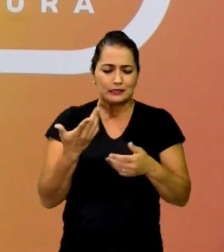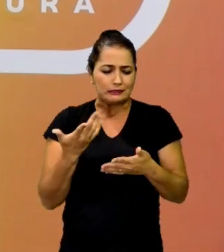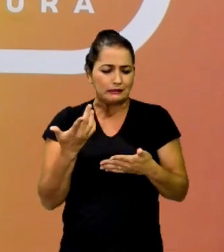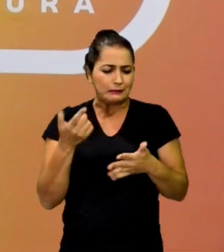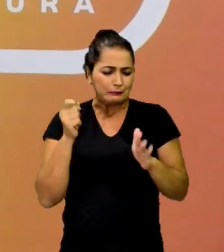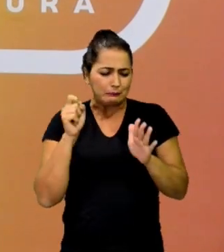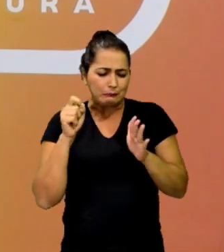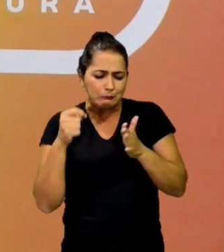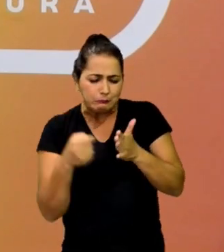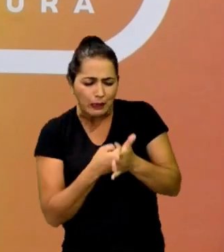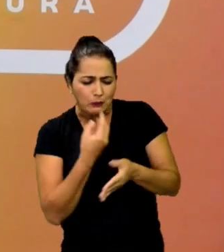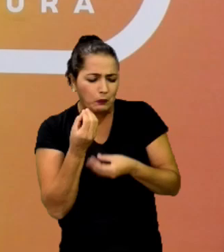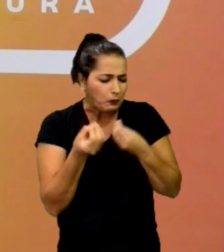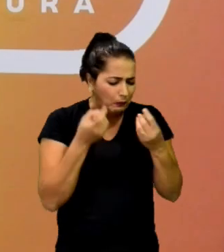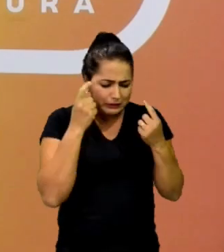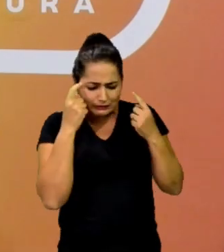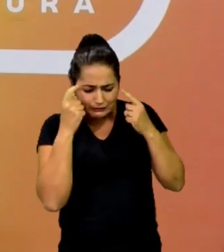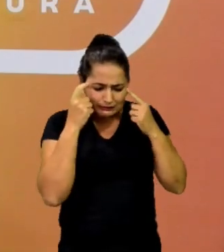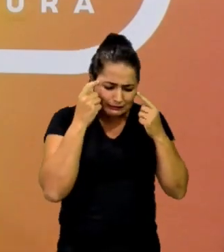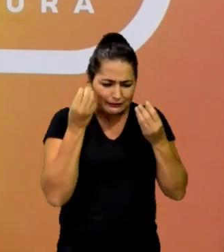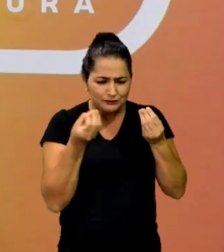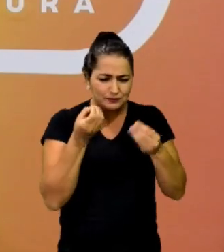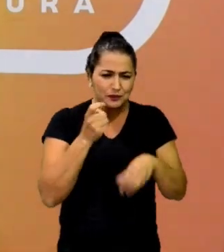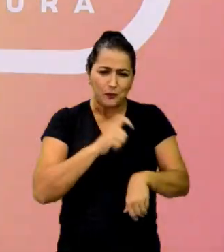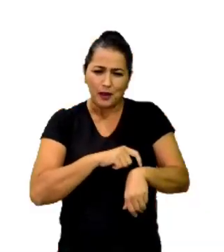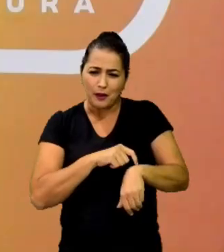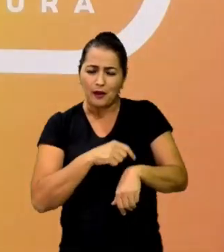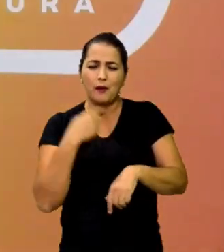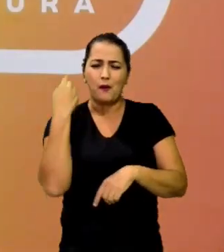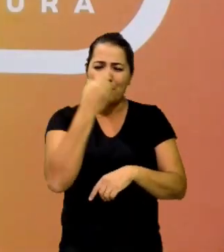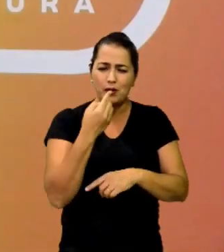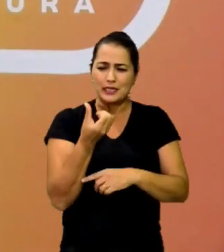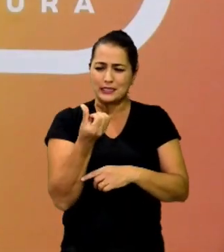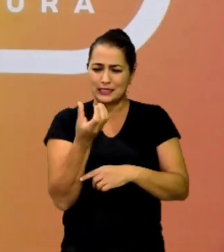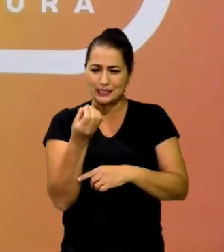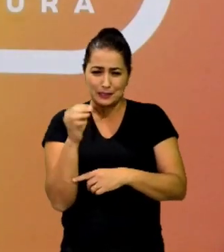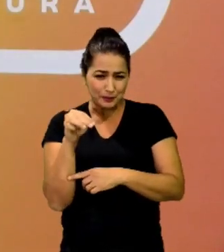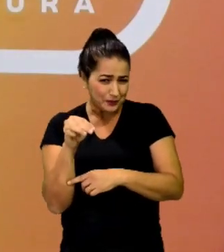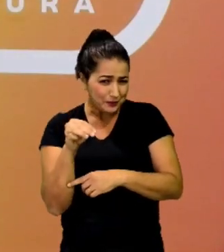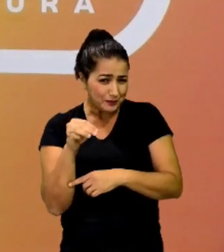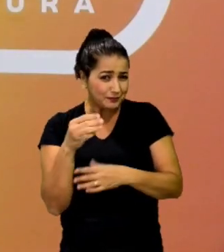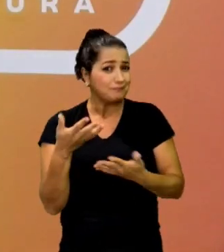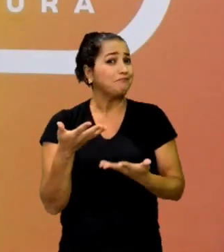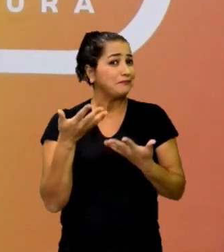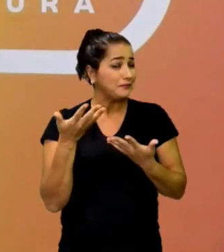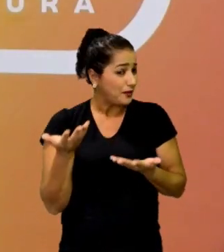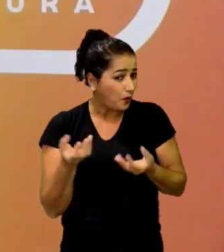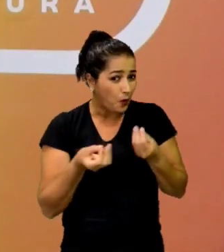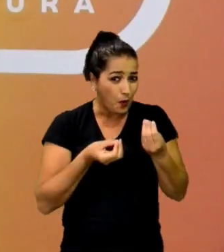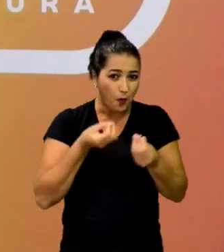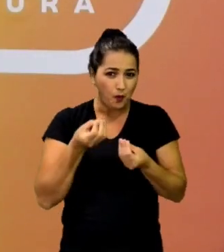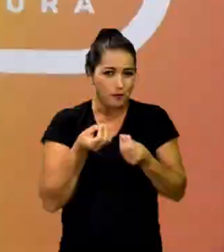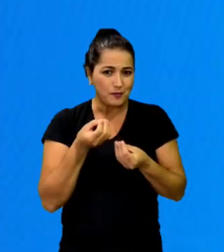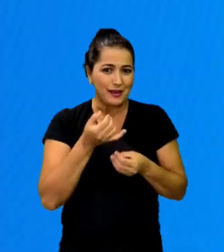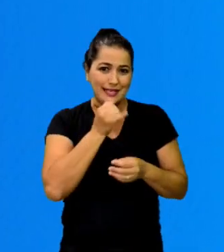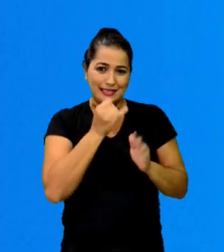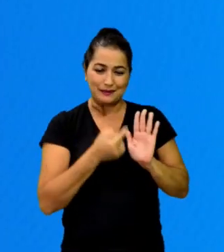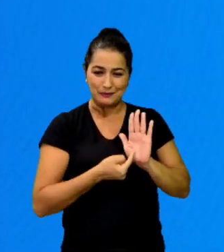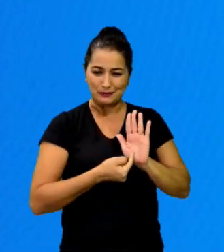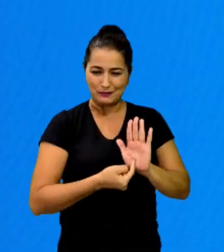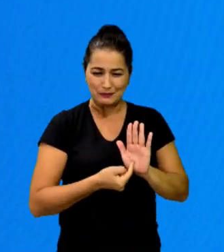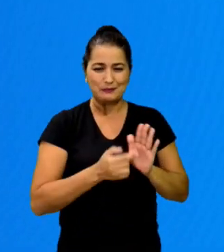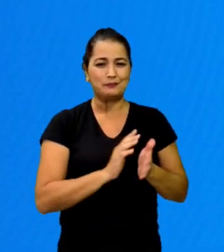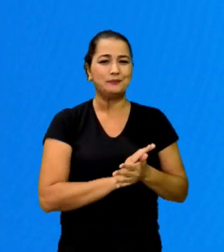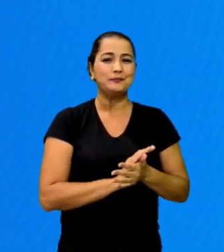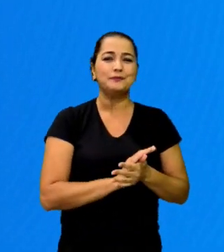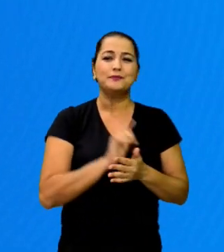que uma hora é igual a 60 minutos? E aí, vamos ver alguns exemplos? Quando